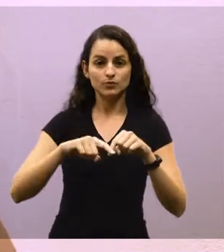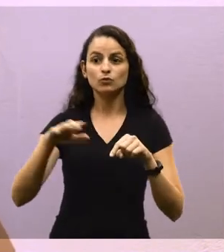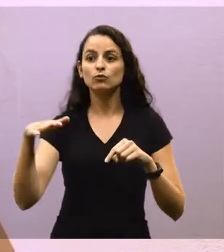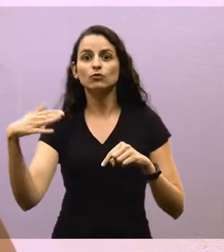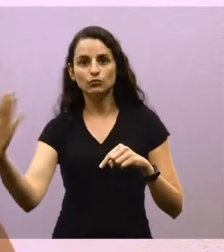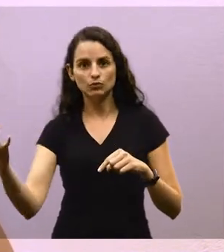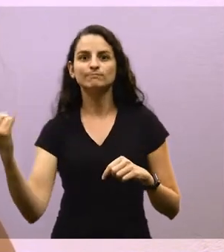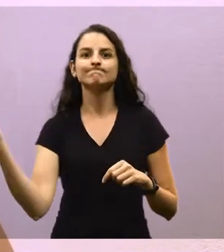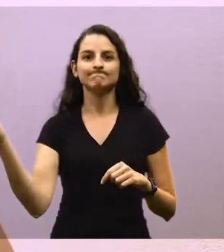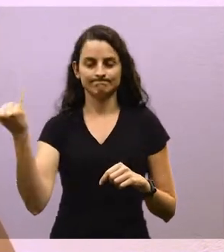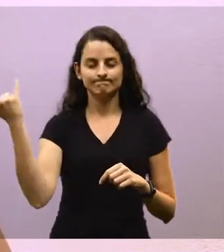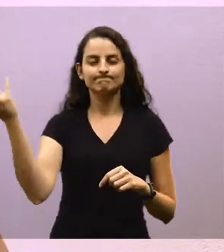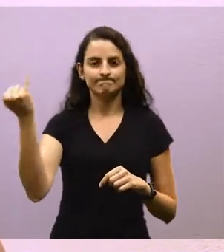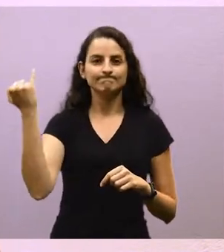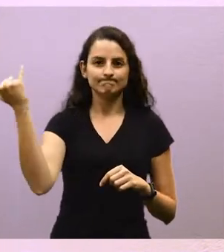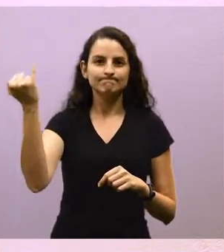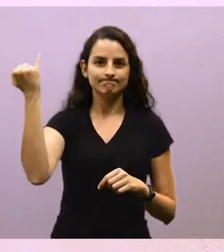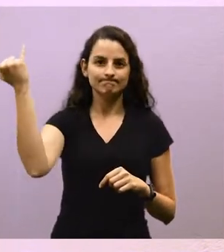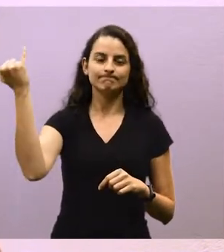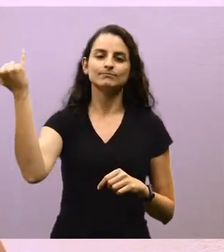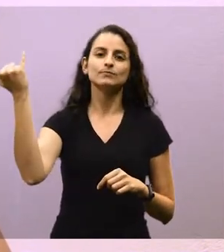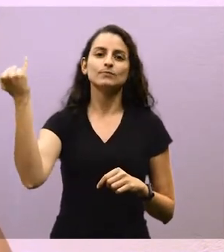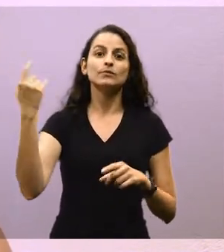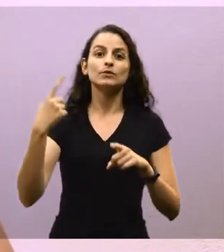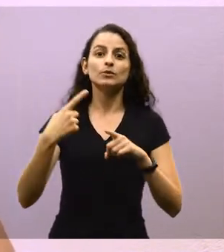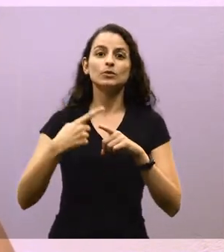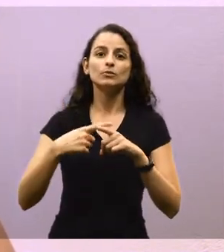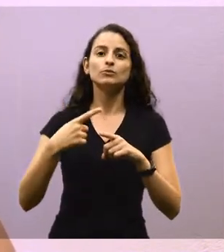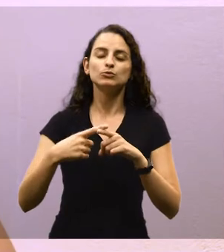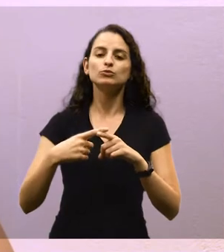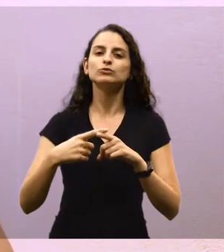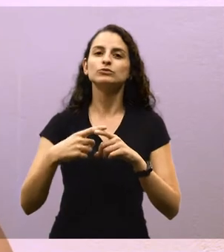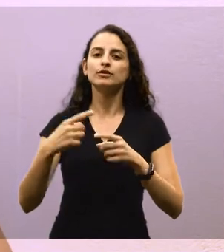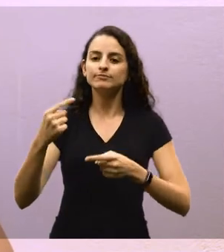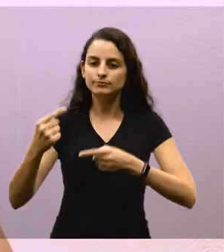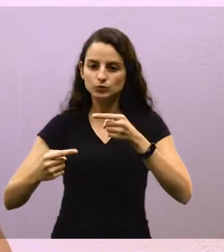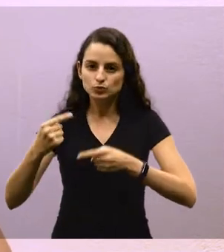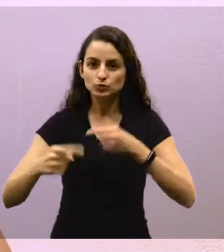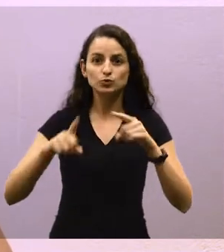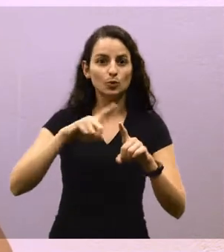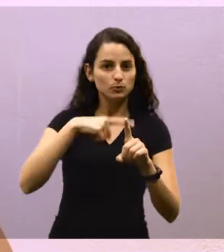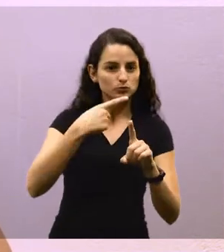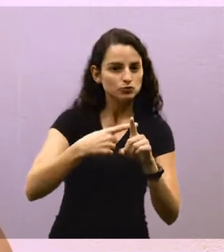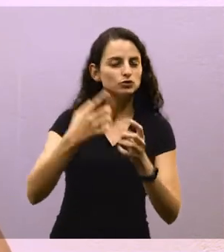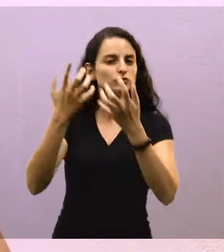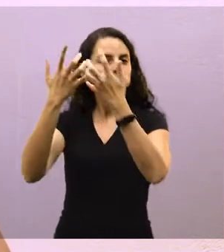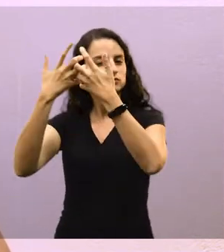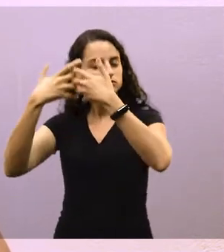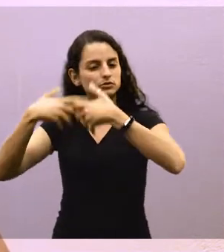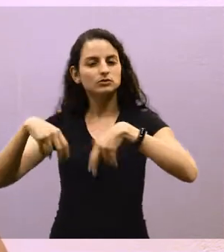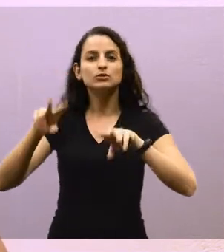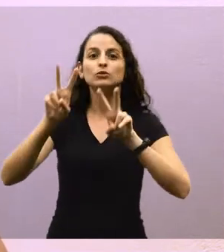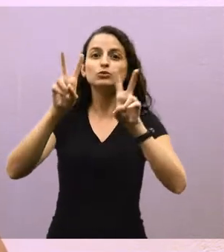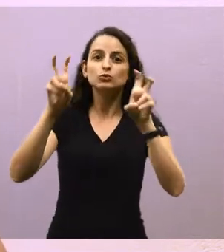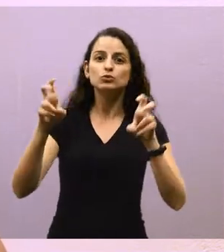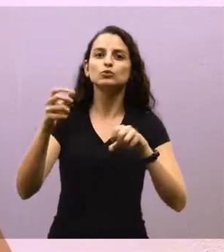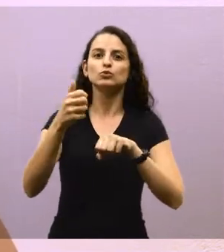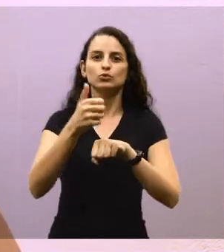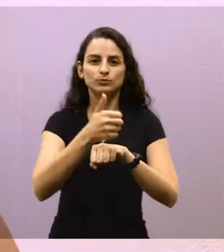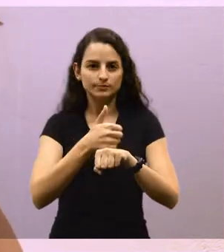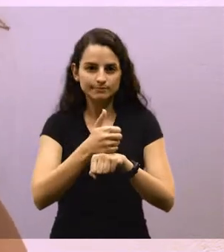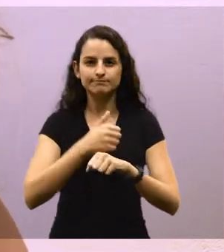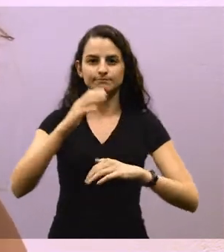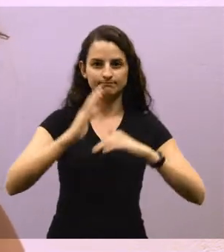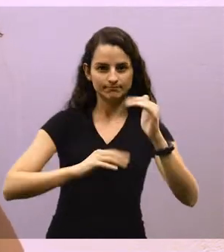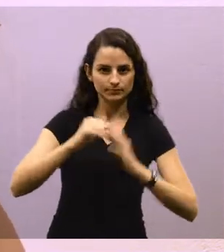da sala de aula tem se mostrado muito relevante porque tem gerado discussões positivas, reflexões sobre a atuação,